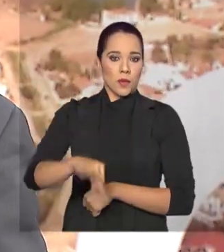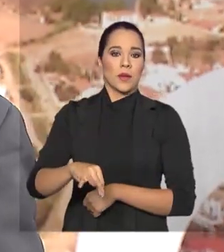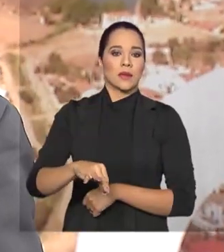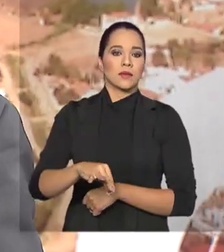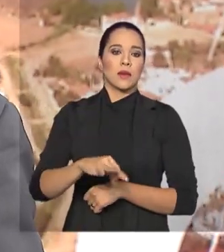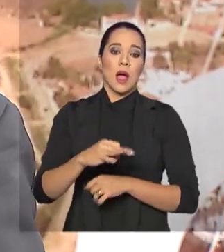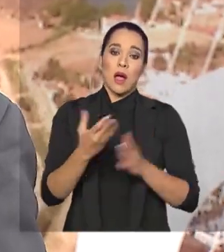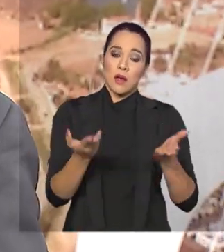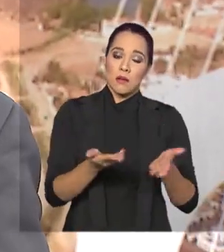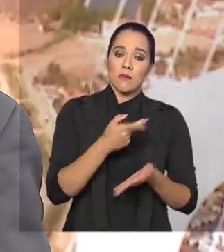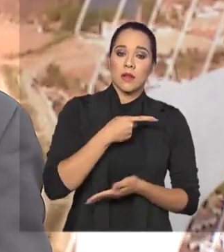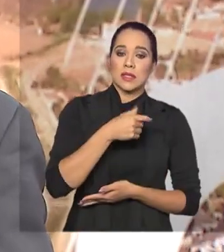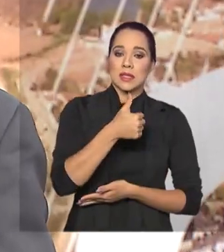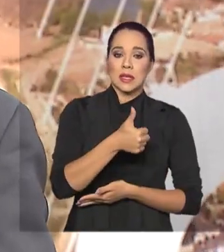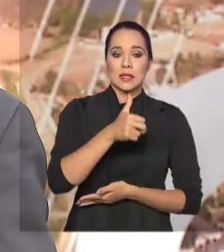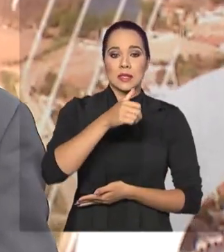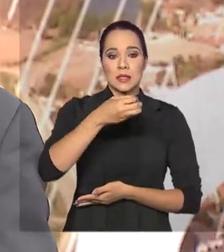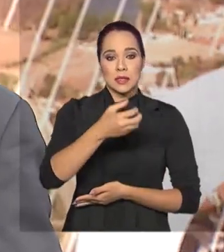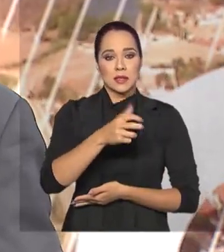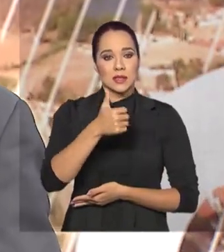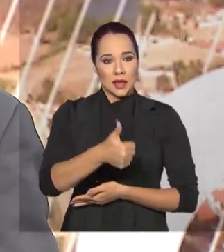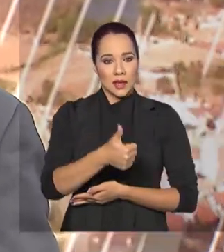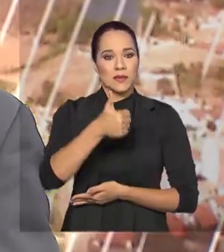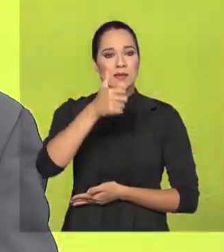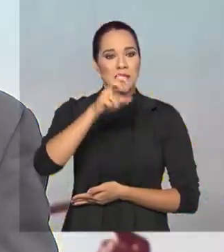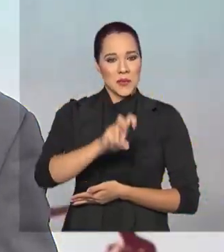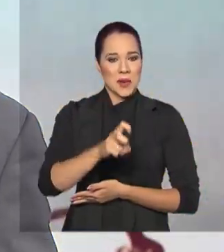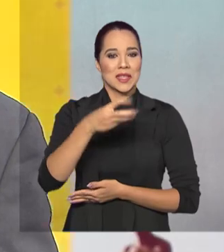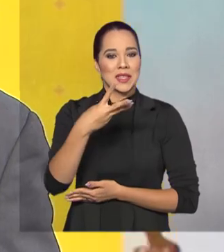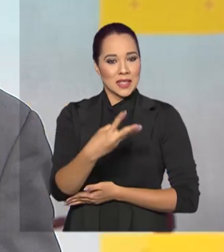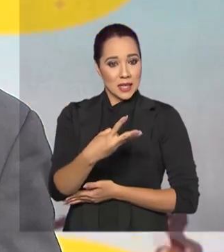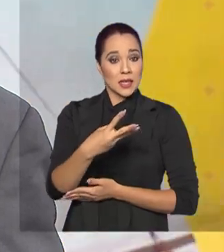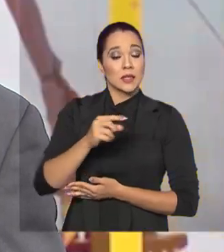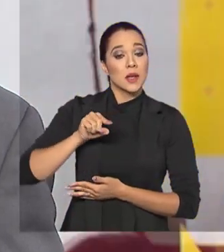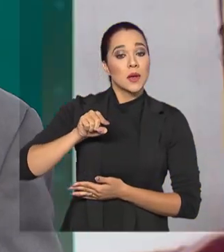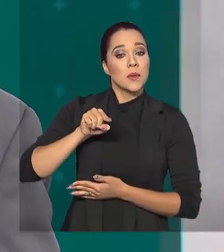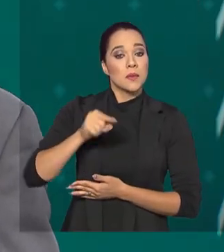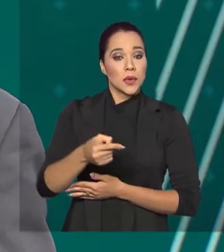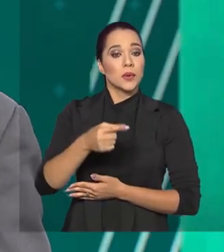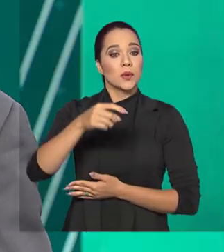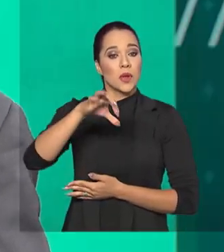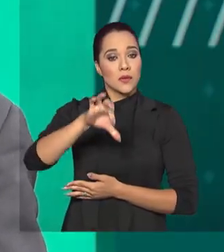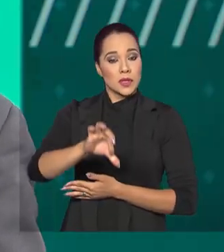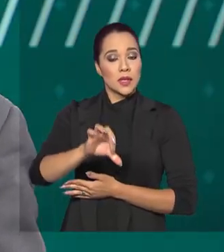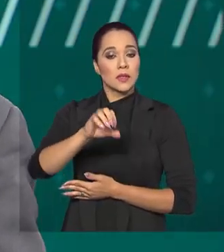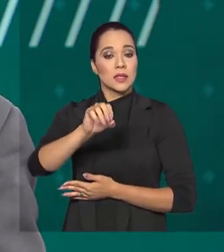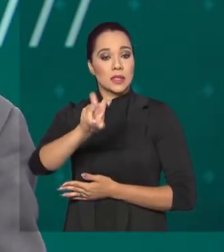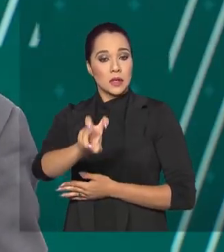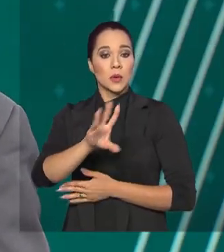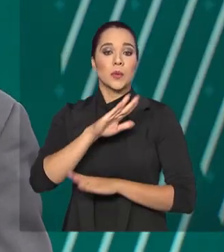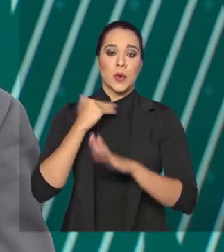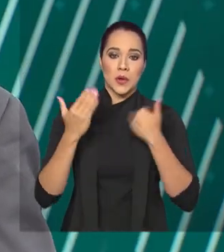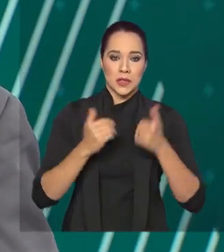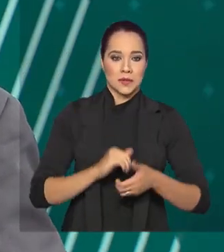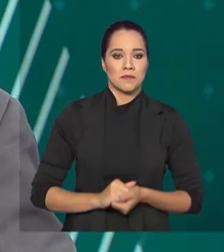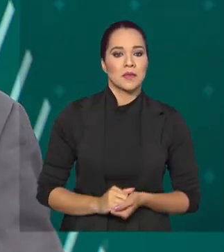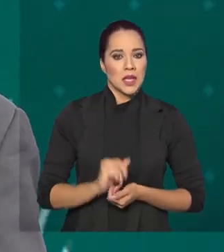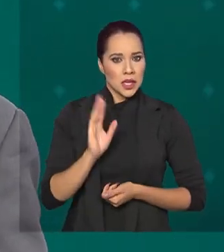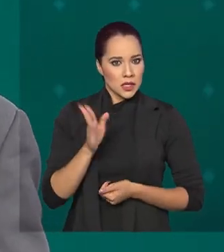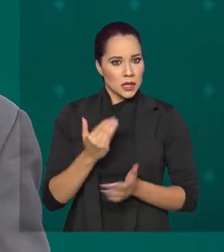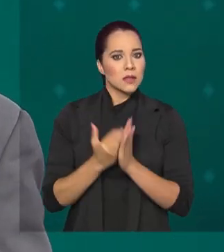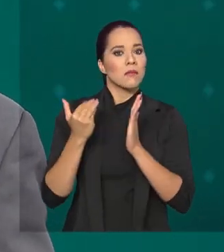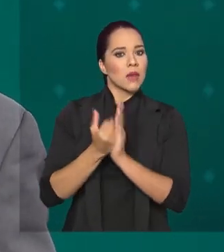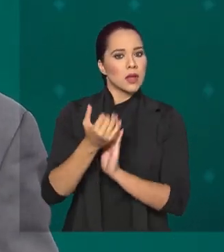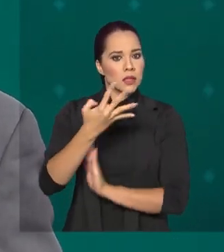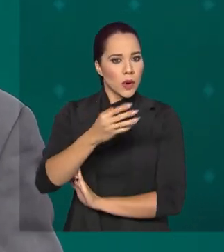153.905 mortes. E já são mais de